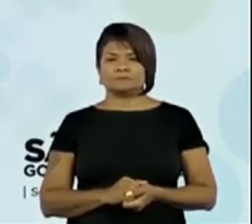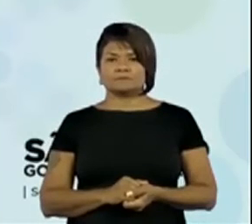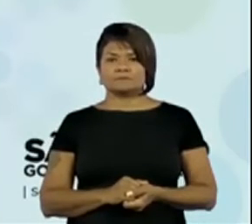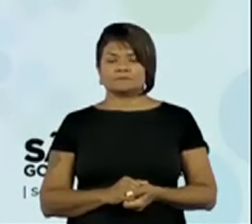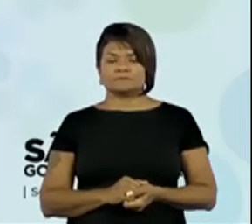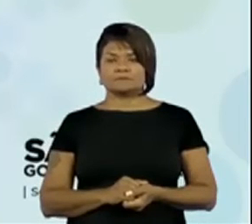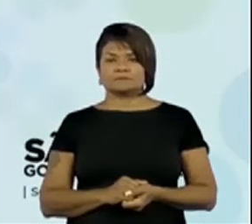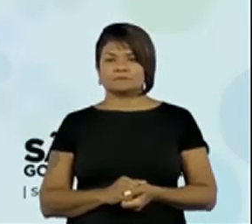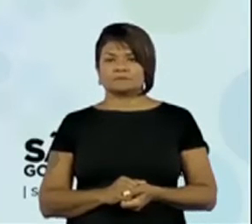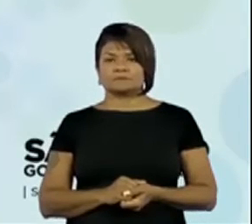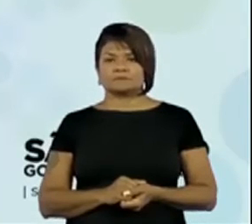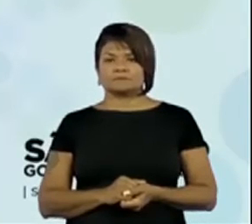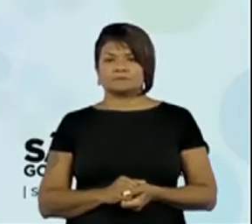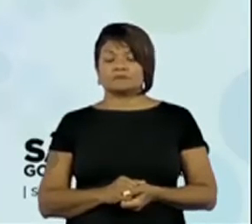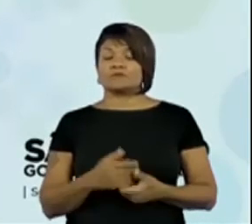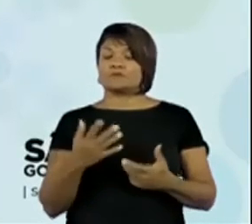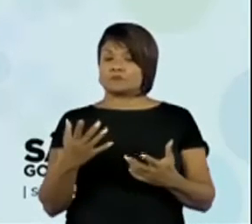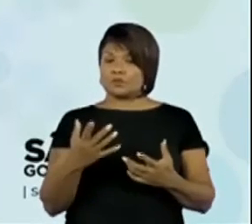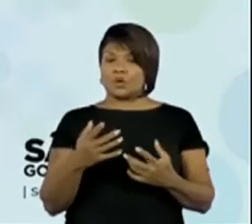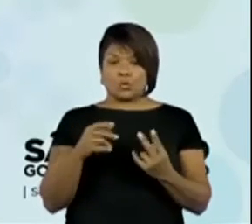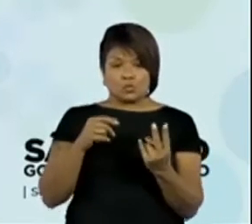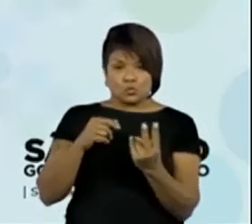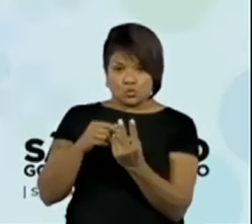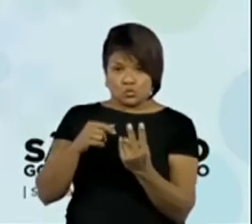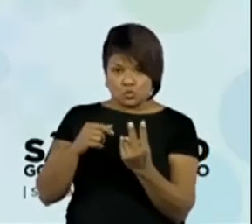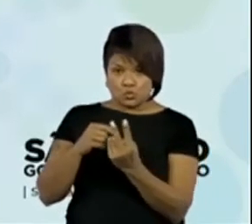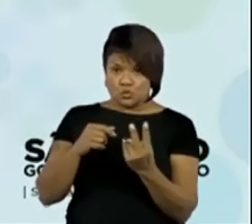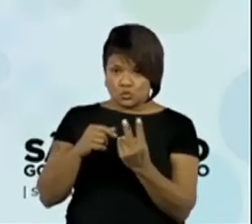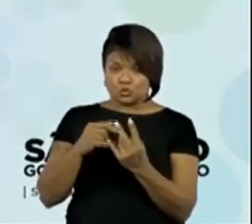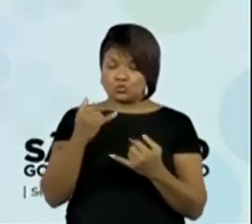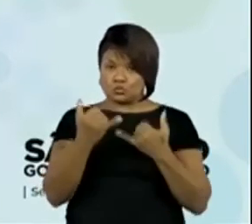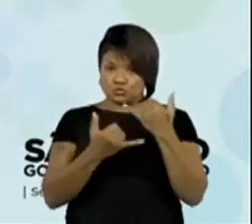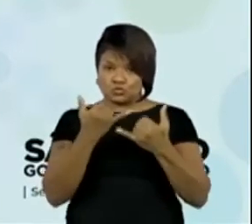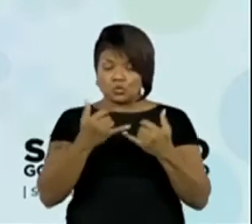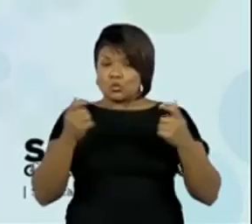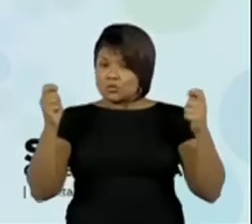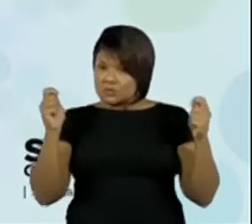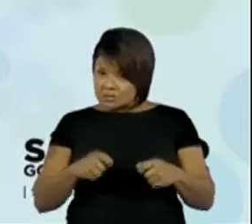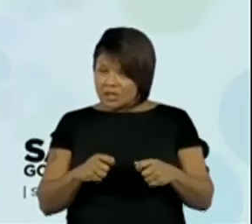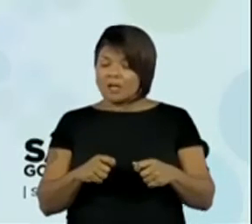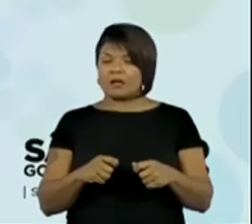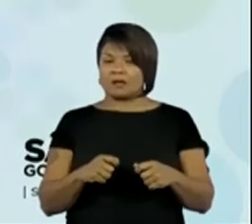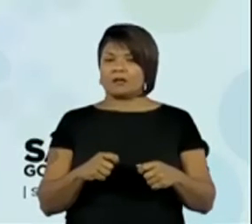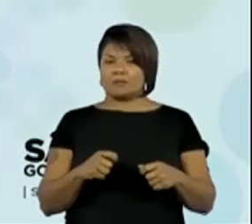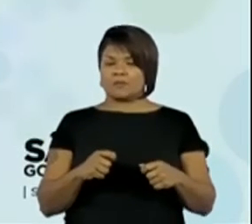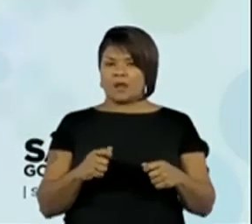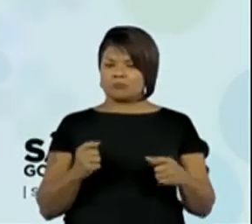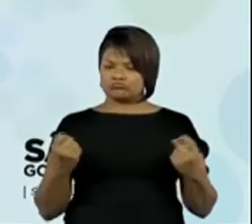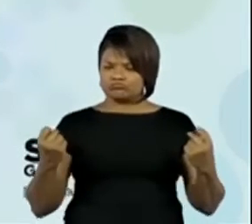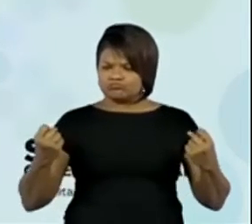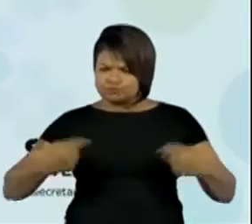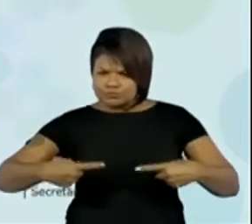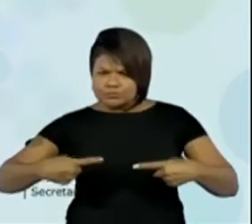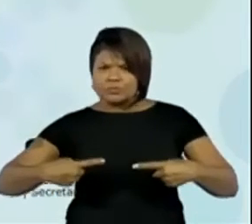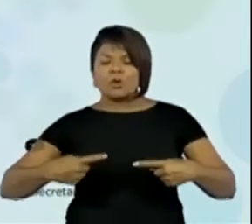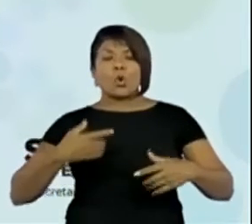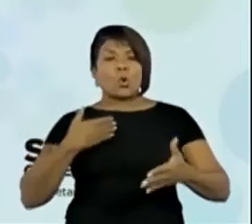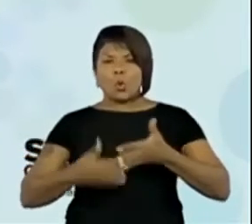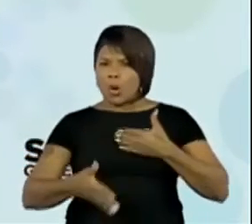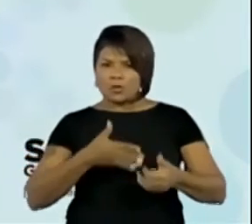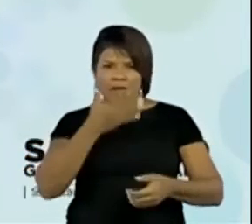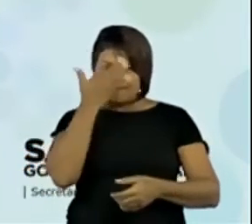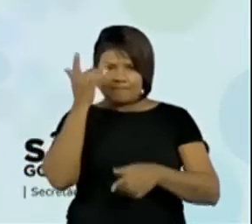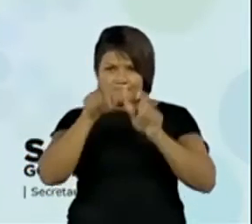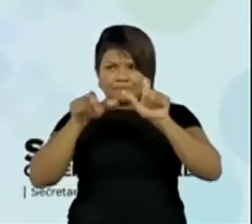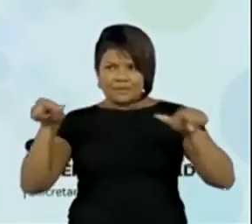pessoa.